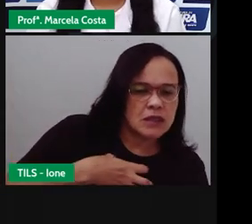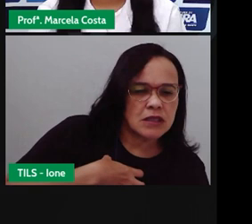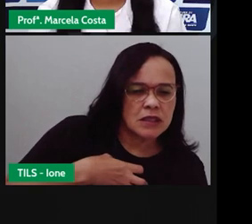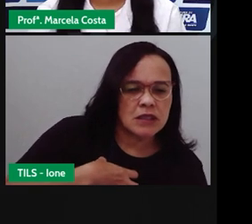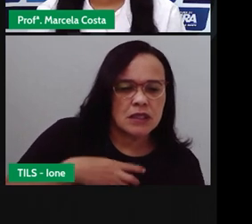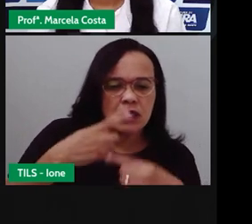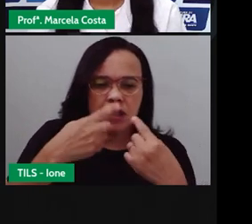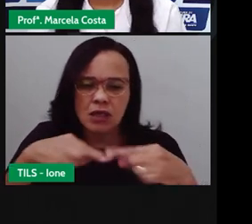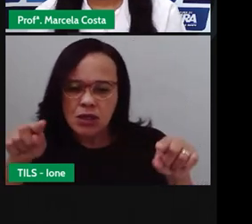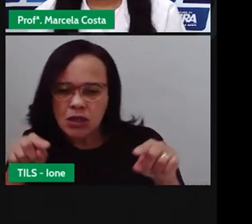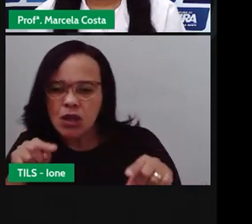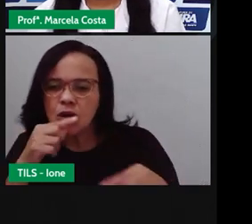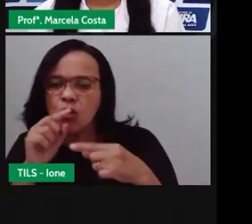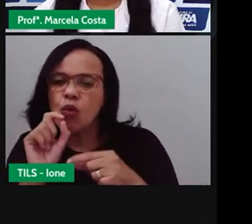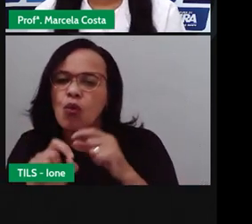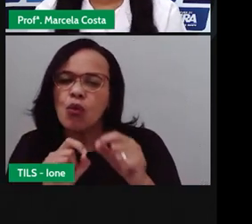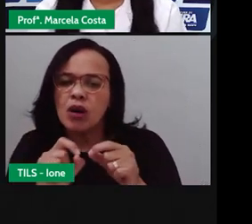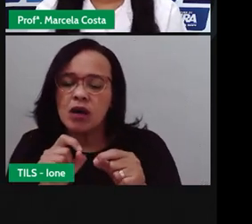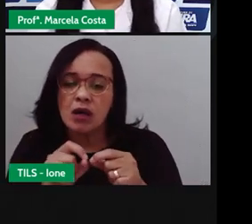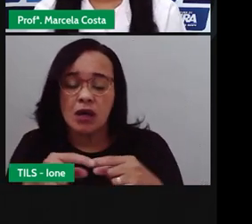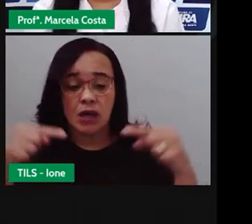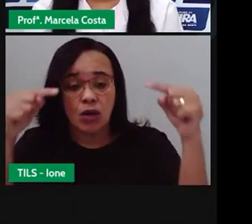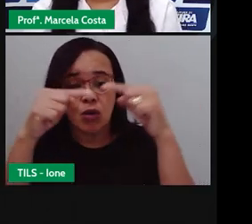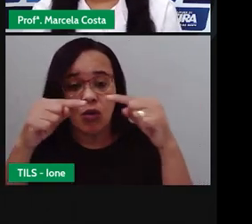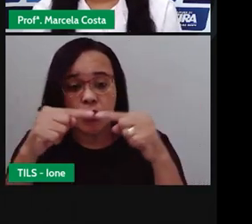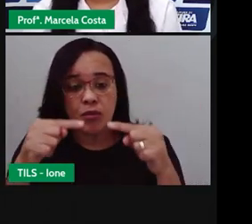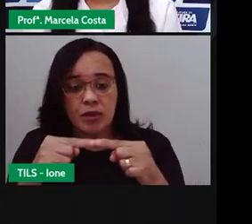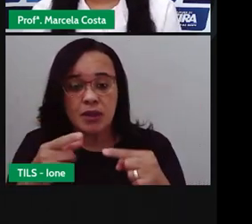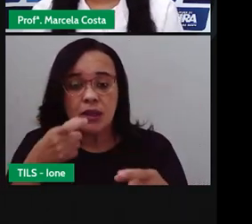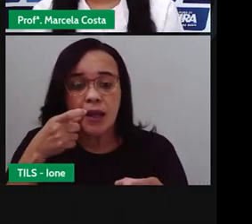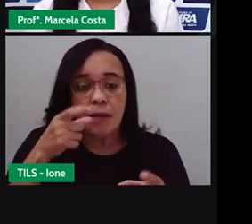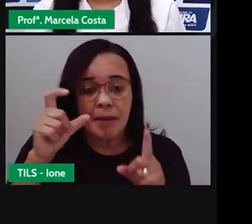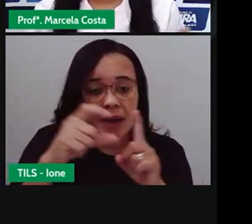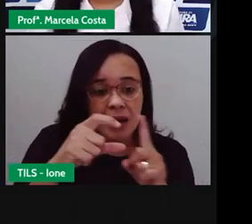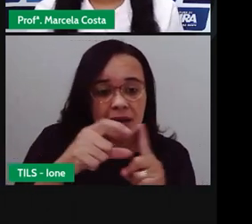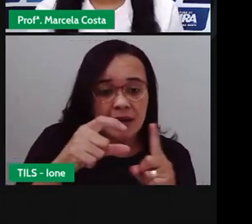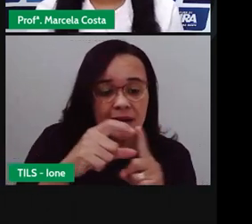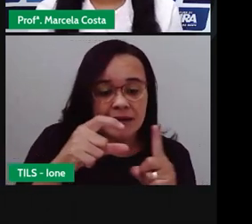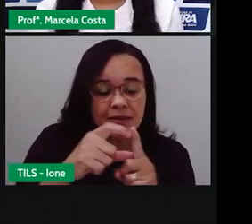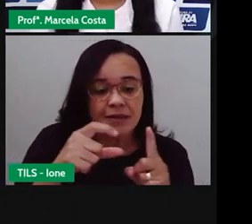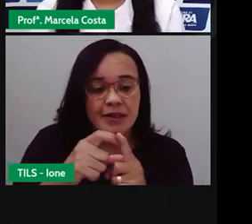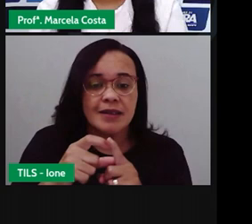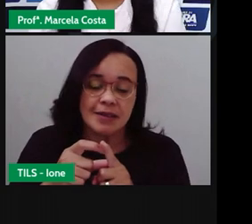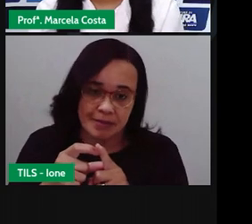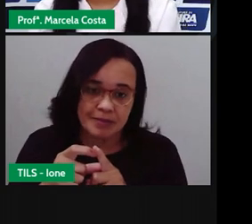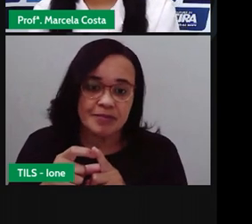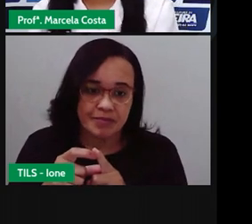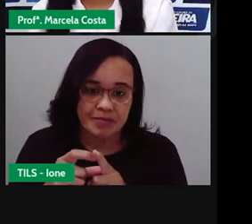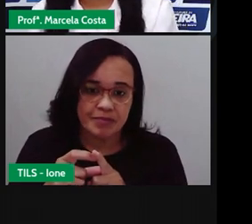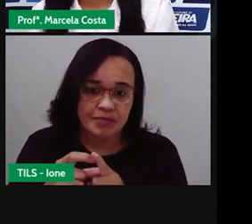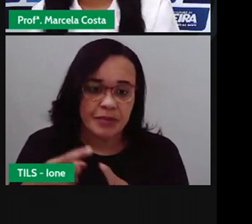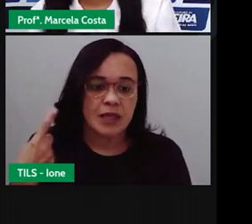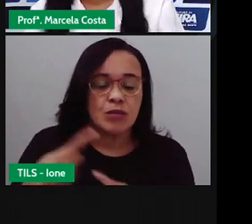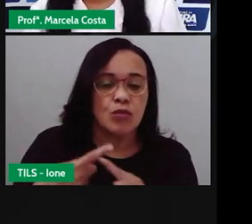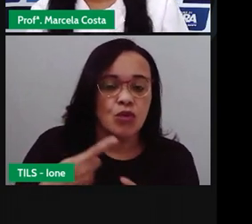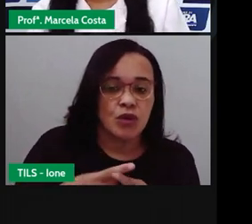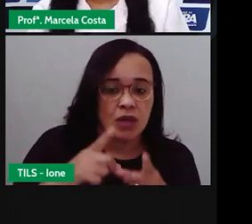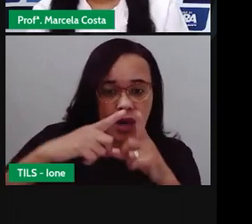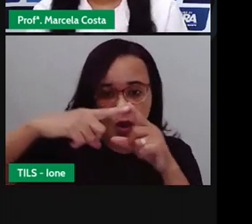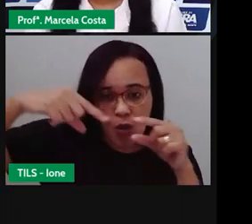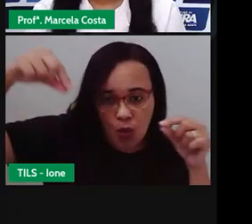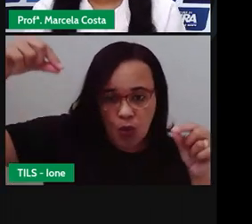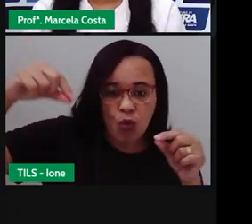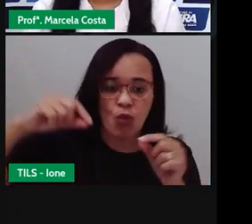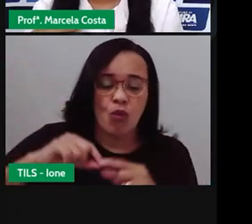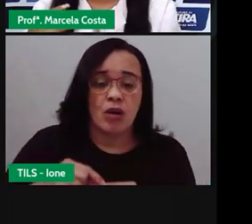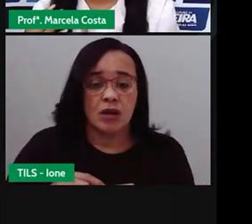no texto. Então, olha, na noite que João nasceu, houve um eclipse na lua e detonou o rincão que